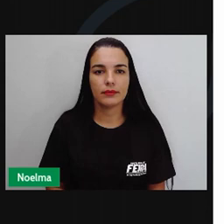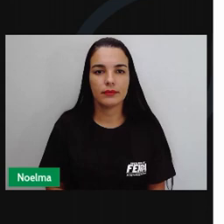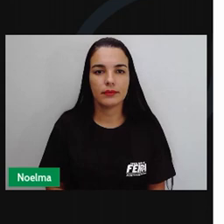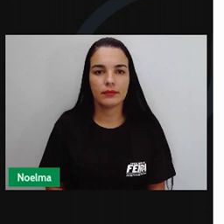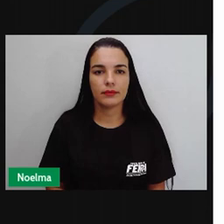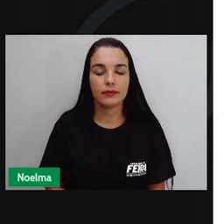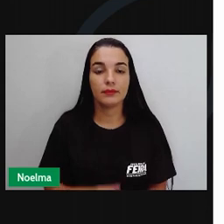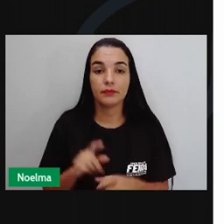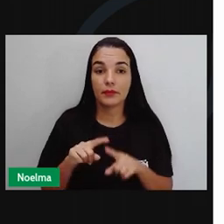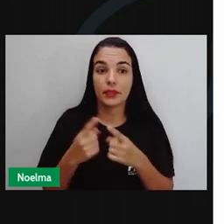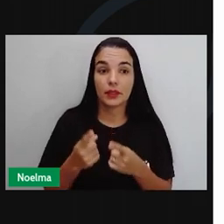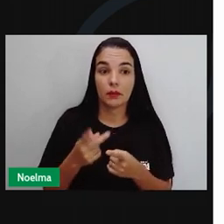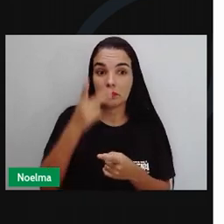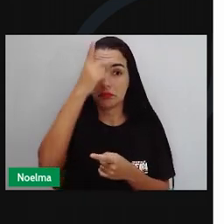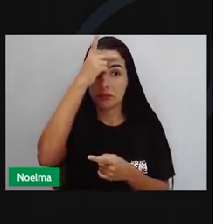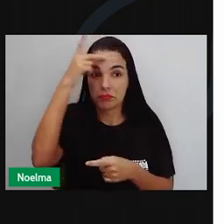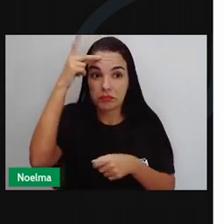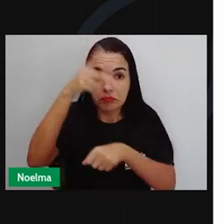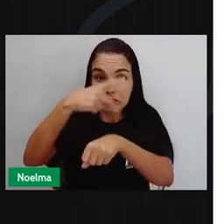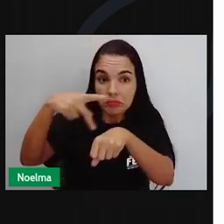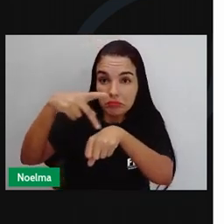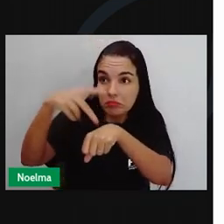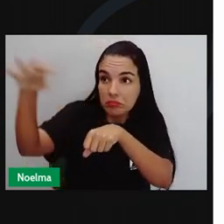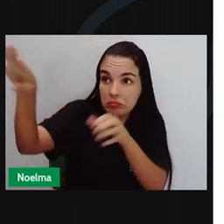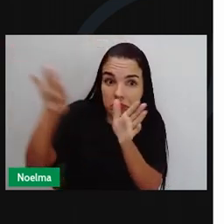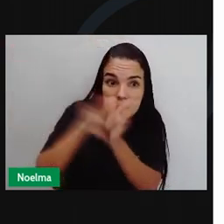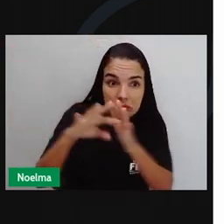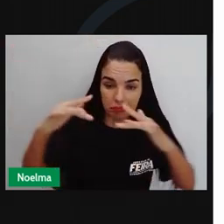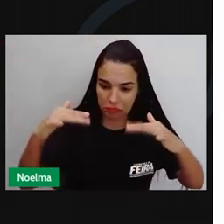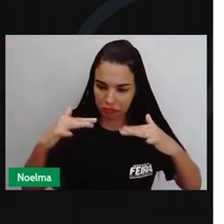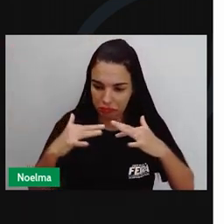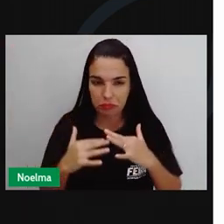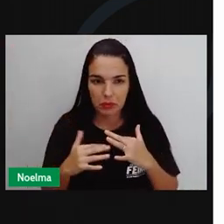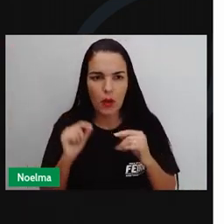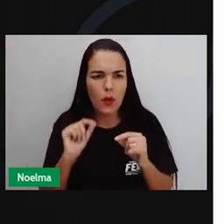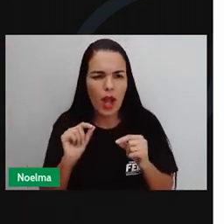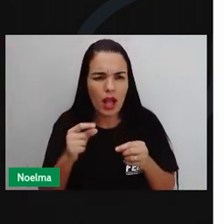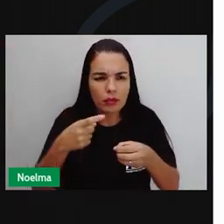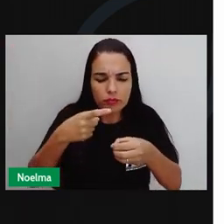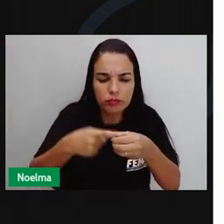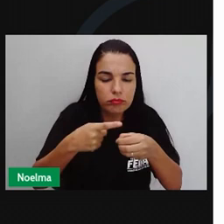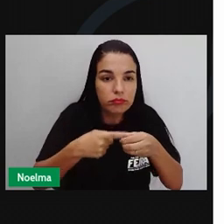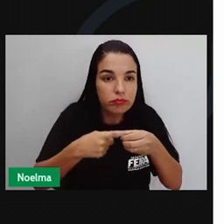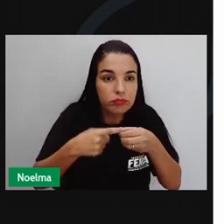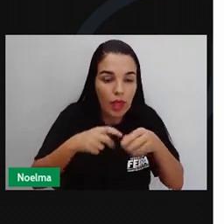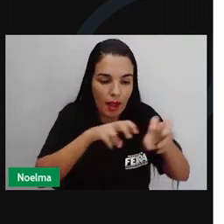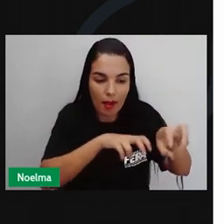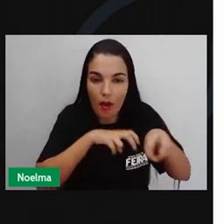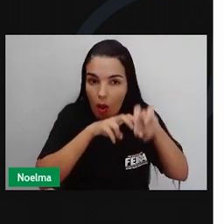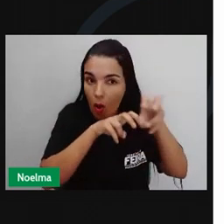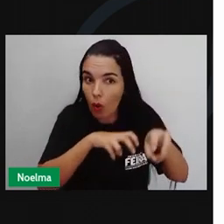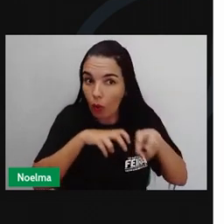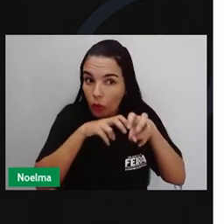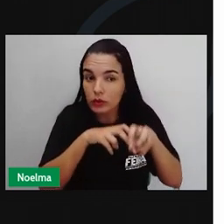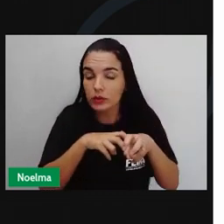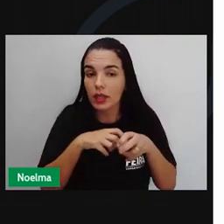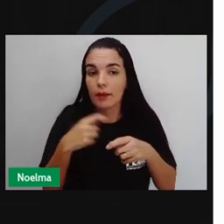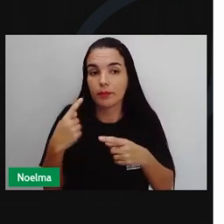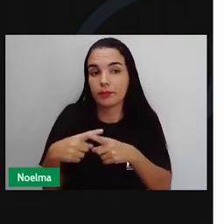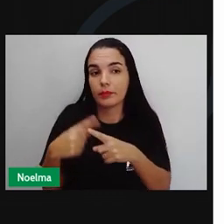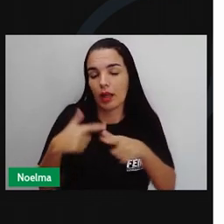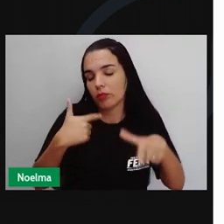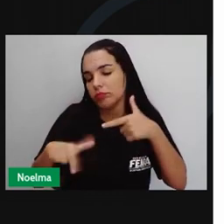Os imigrantes se fixaram nas grandes fazendas e centros urbanos e se integraram na sociedade brasileira, deixando muitos